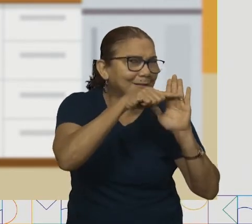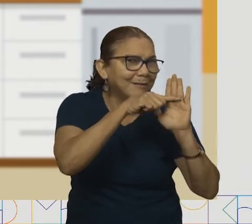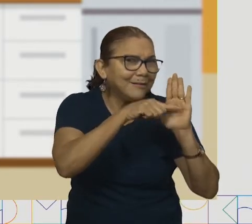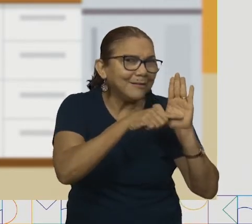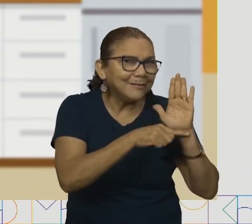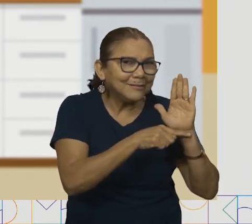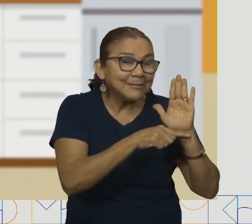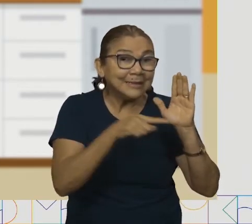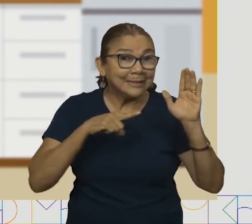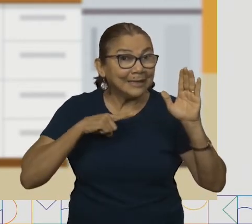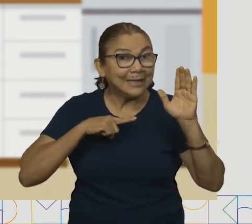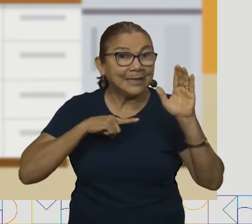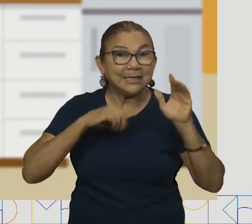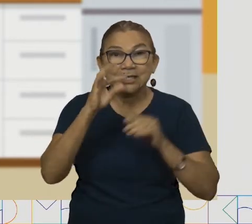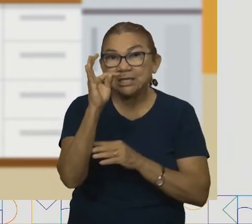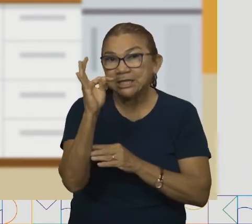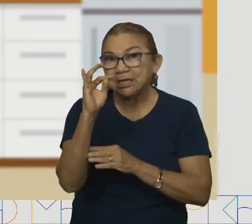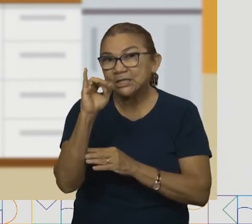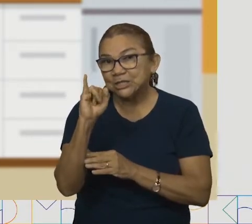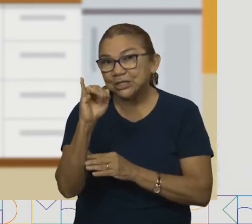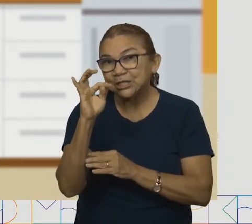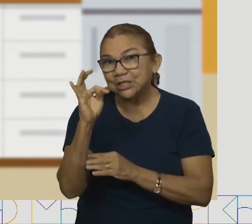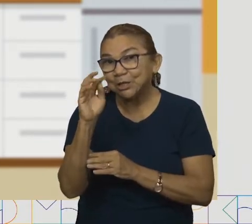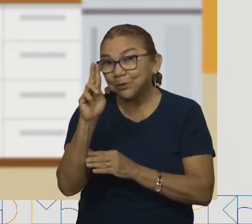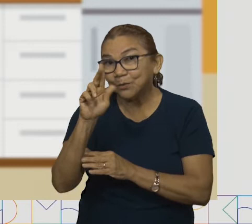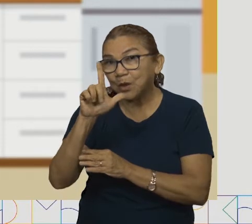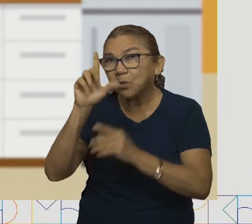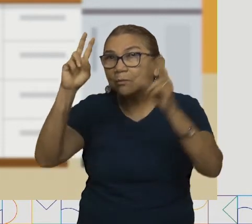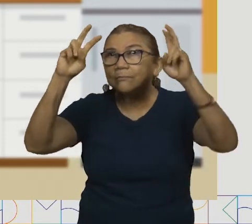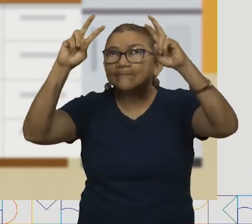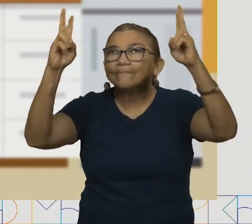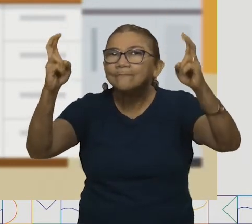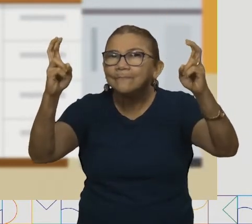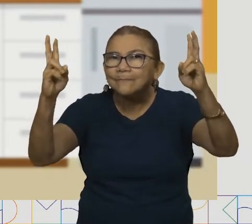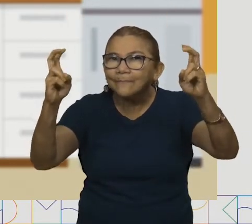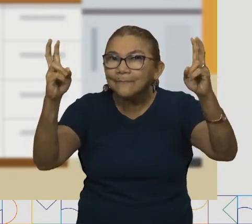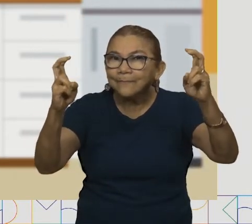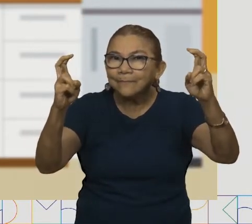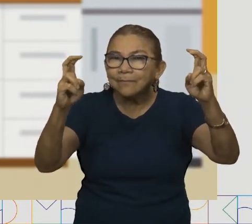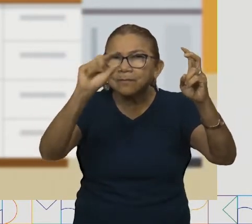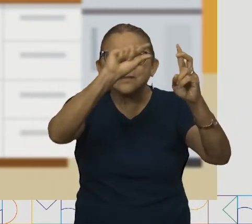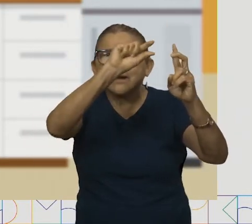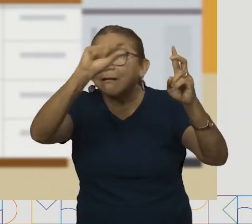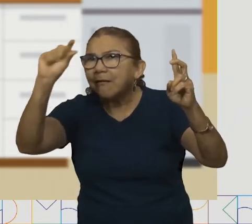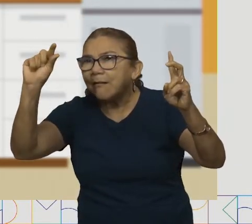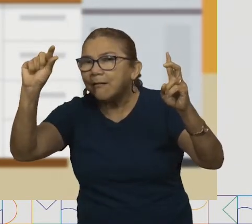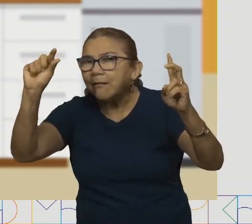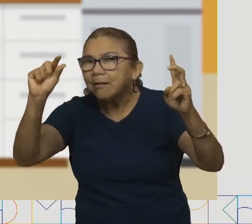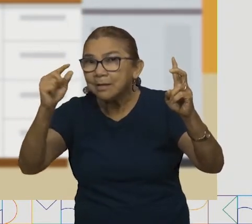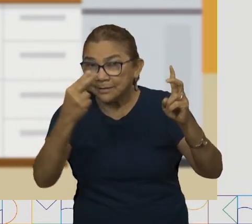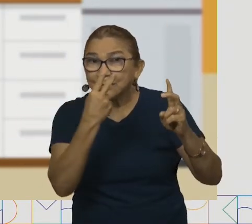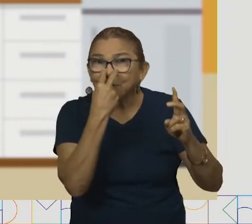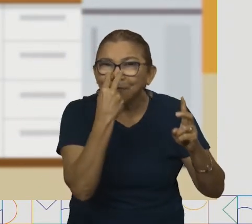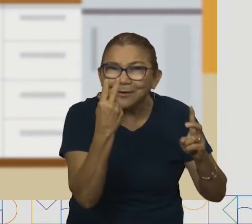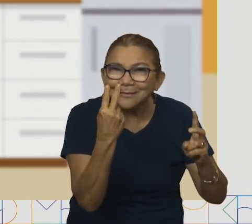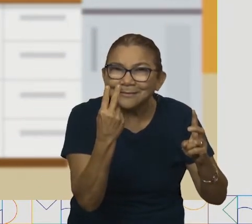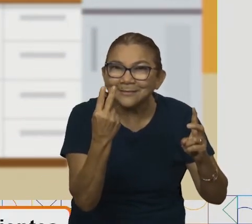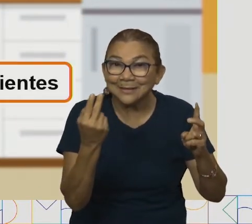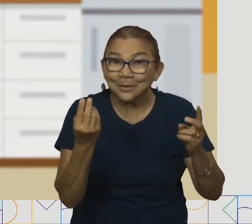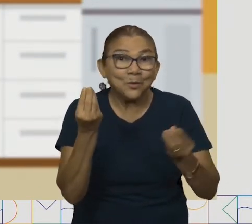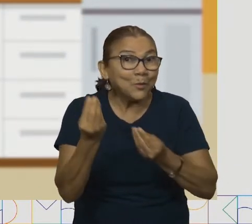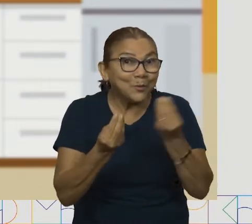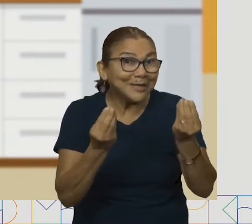temos o título. O que mais que nós temos depois? Vamos investigar? Olha só, crianças, o que nós temos?